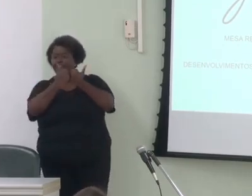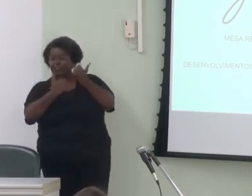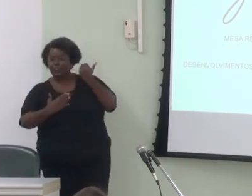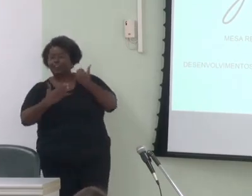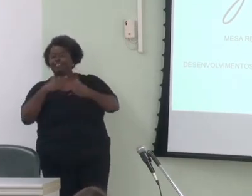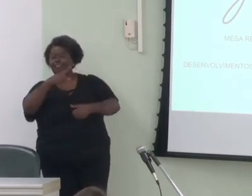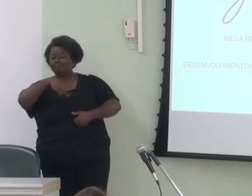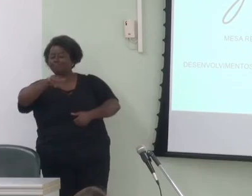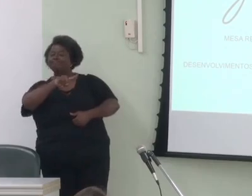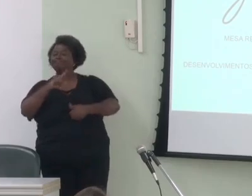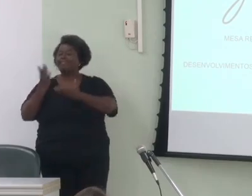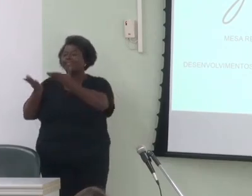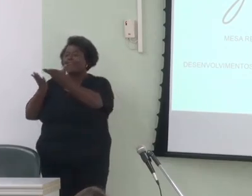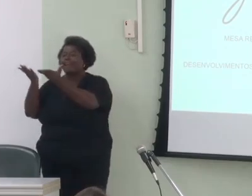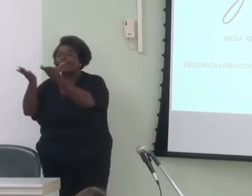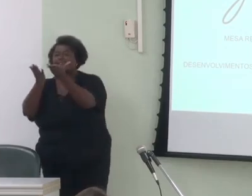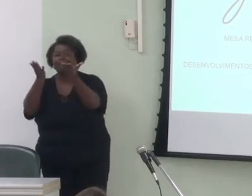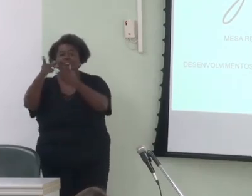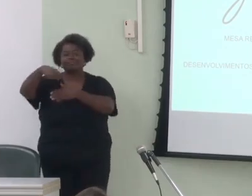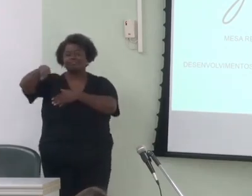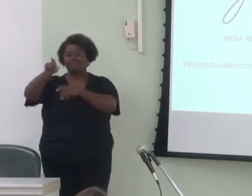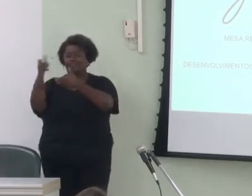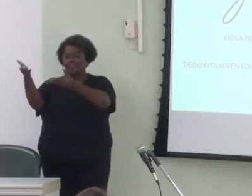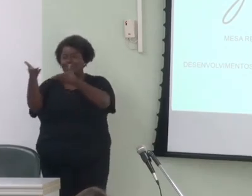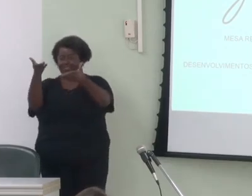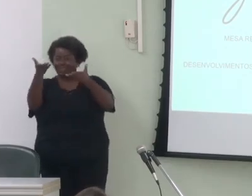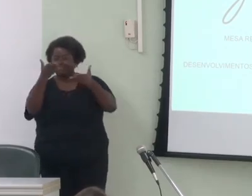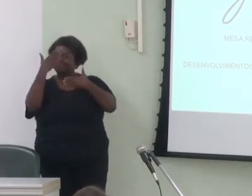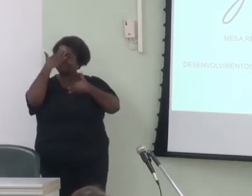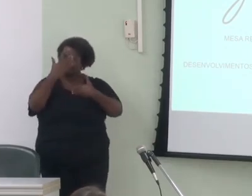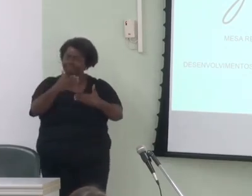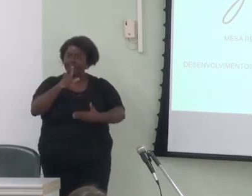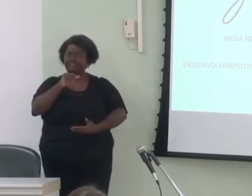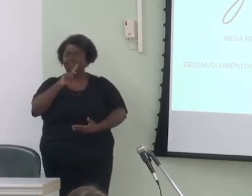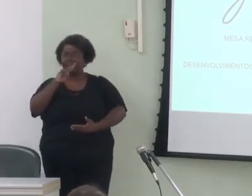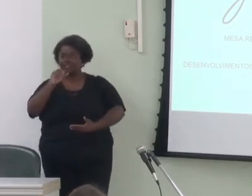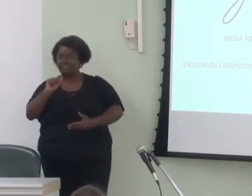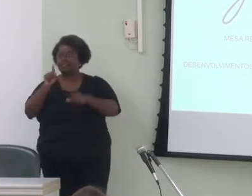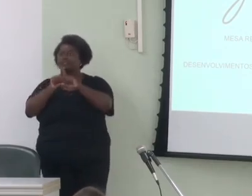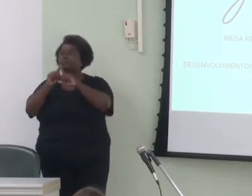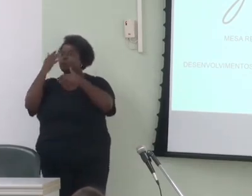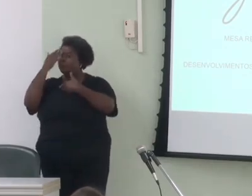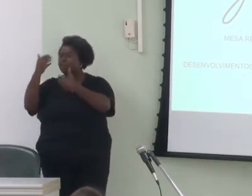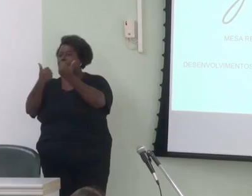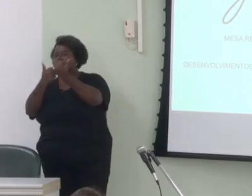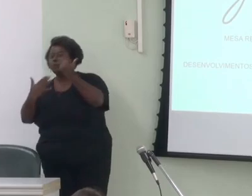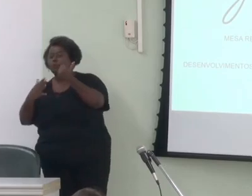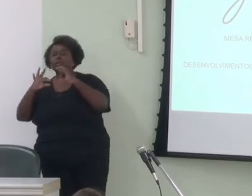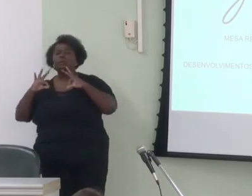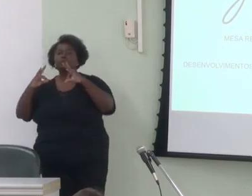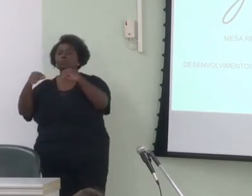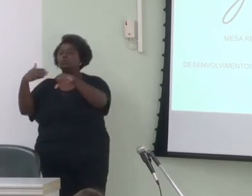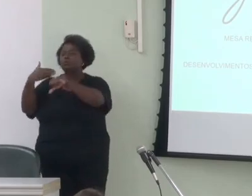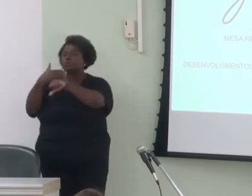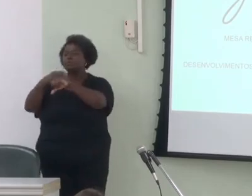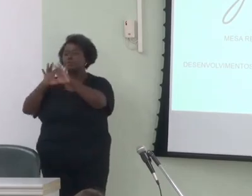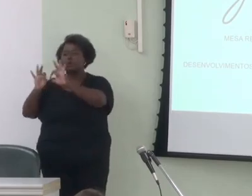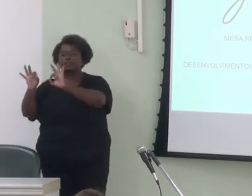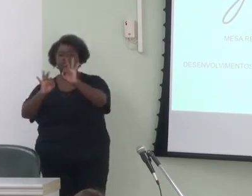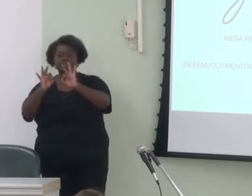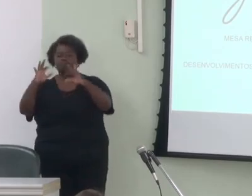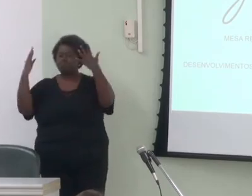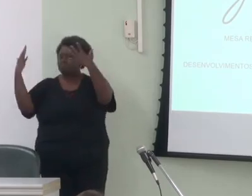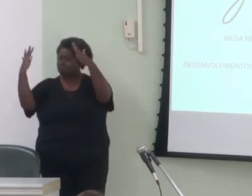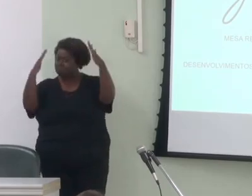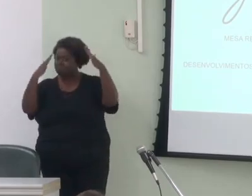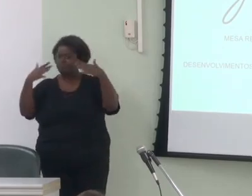os seus convidados. Obrigada, Lívia, e obrigada a toda a diretoria e todos os envolvidos na organização. Parabéns por essa